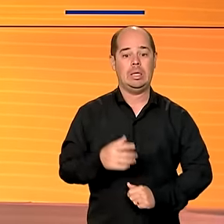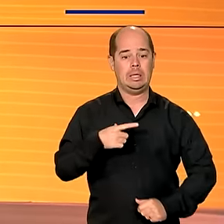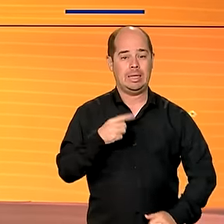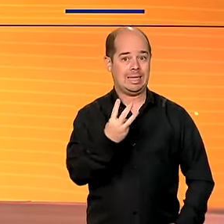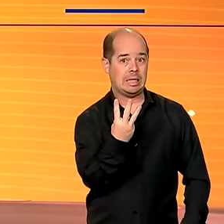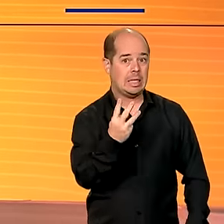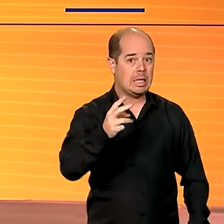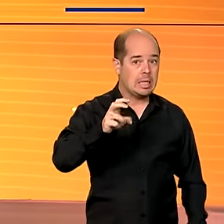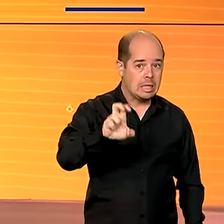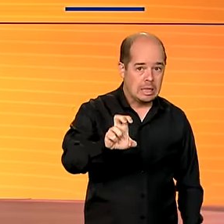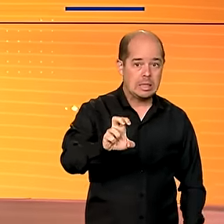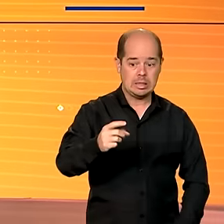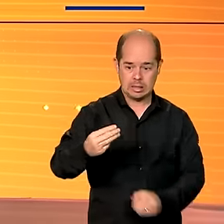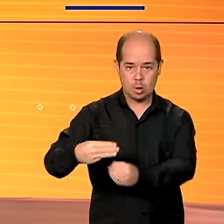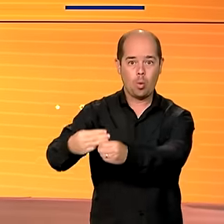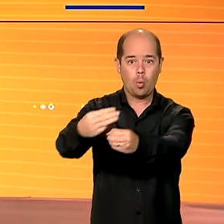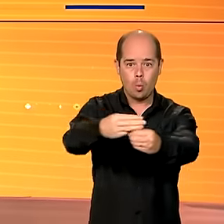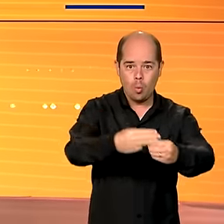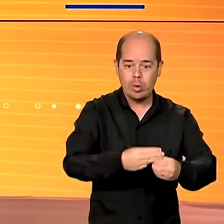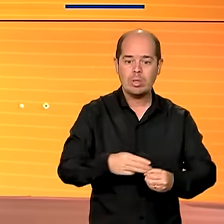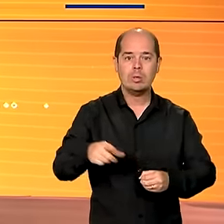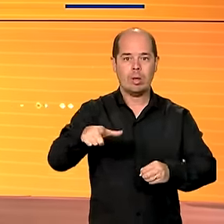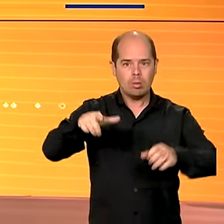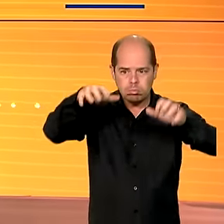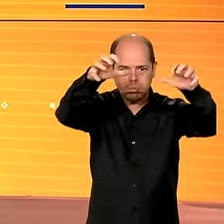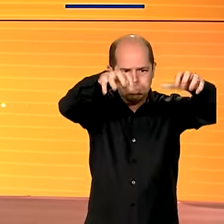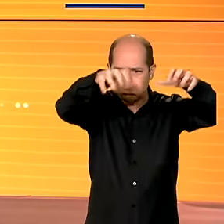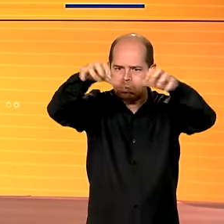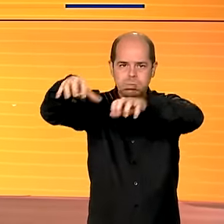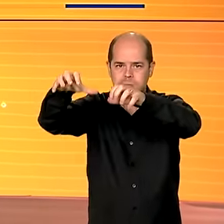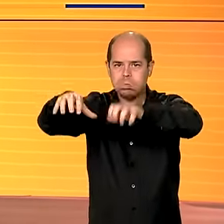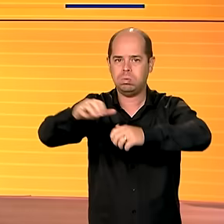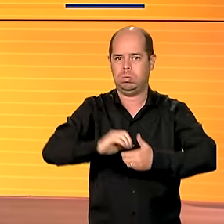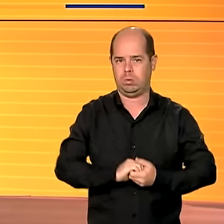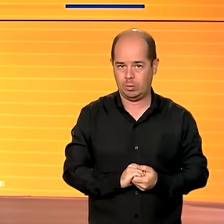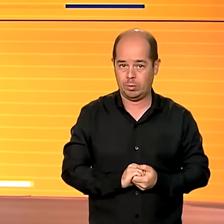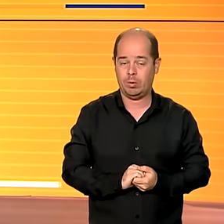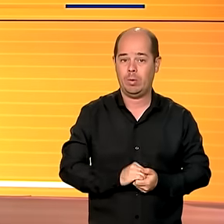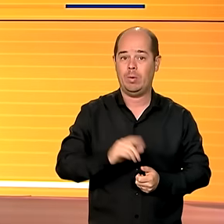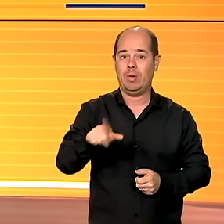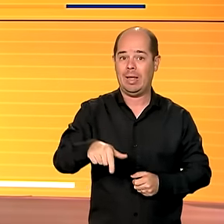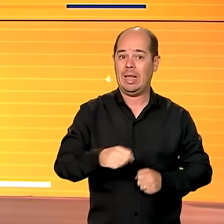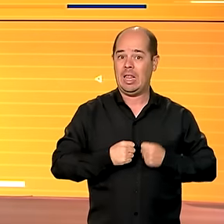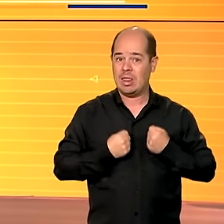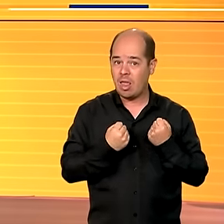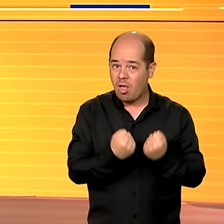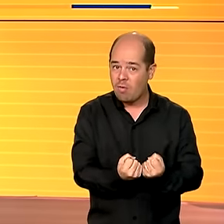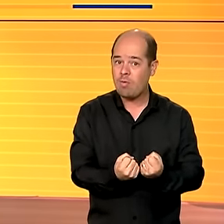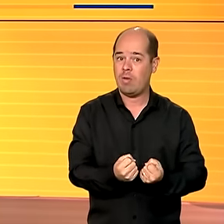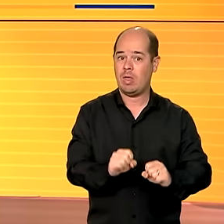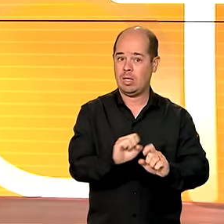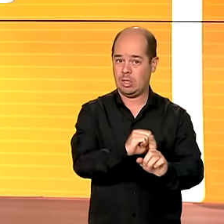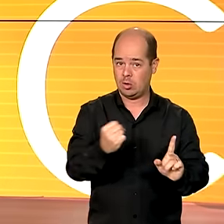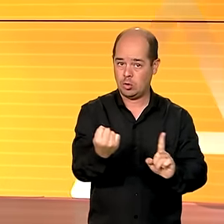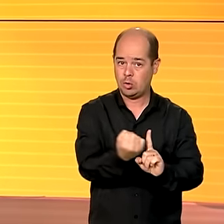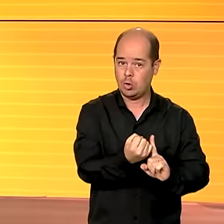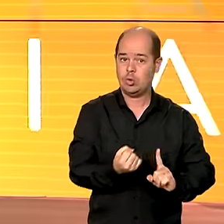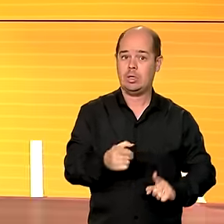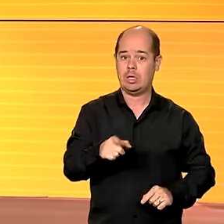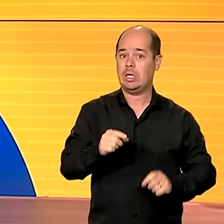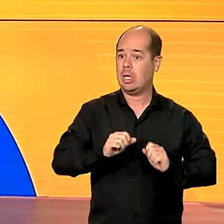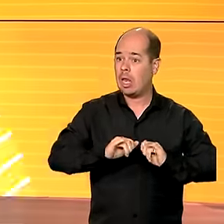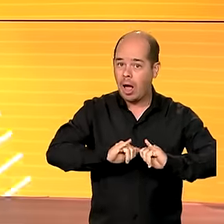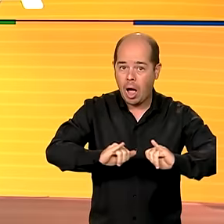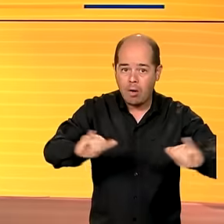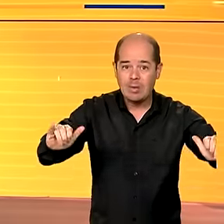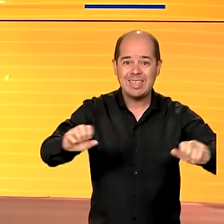.900 famílias foram afetadas. A Defesa Civil reforça a orientação de que em casos de chuvas intensas, a